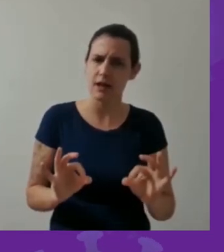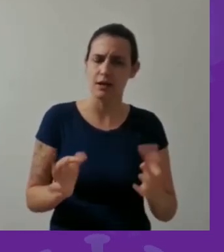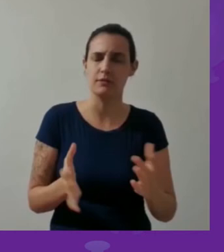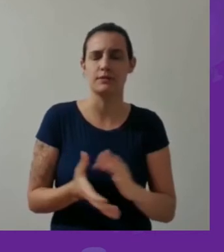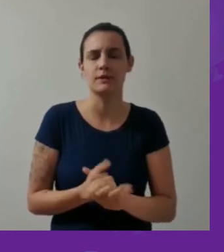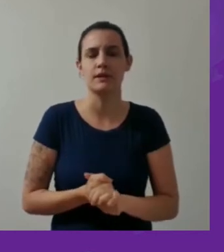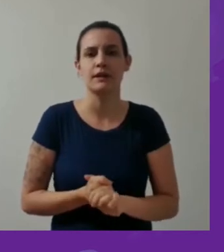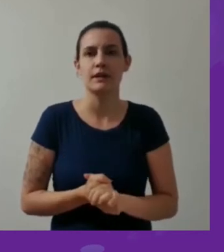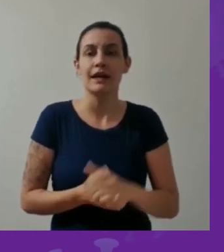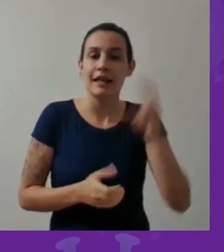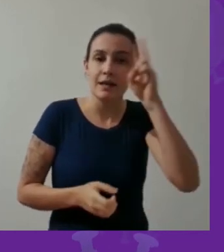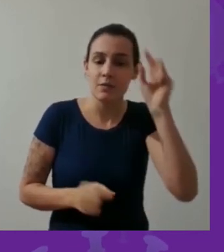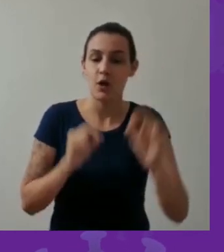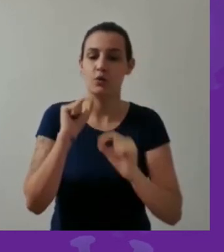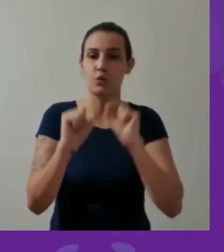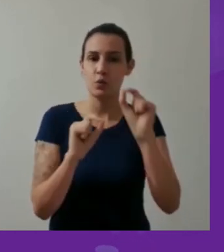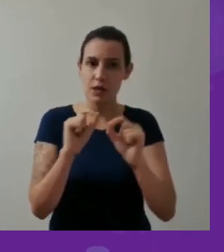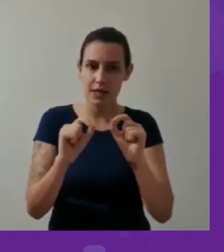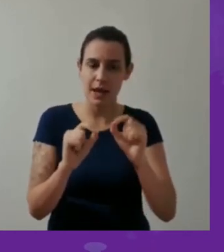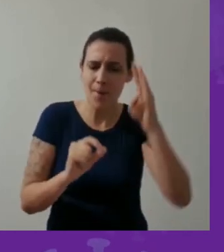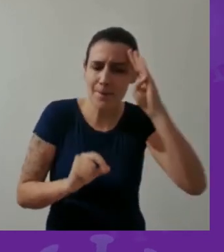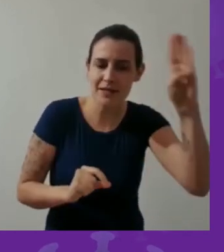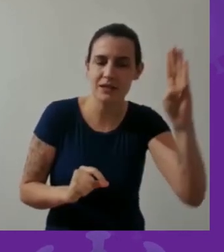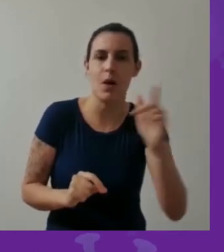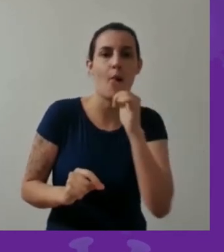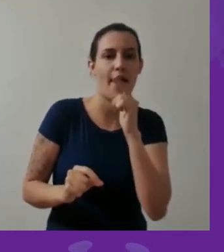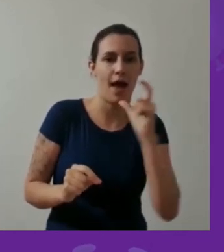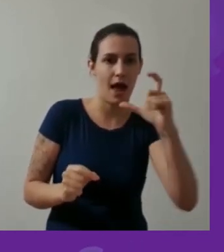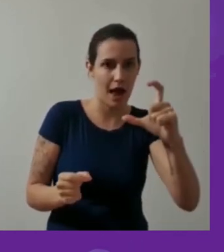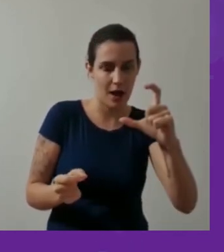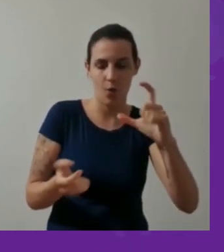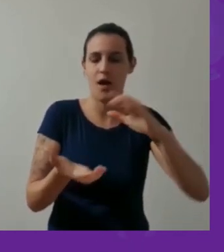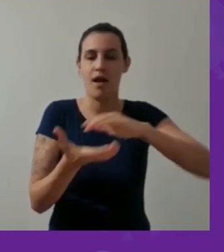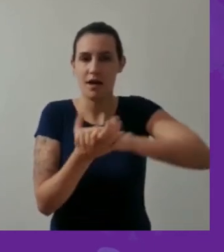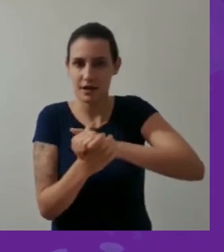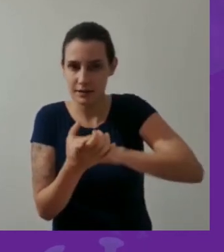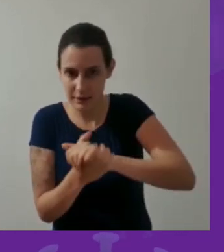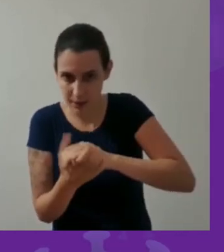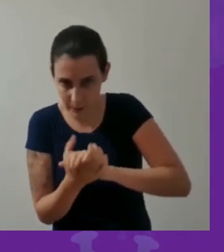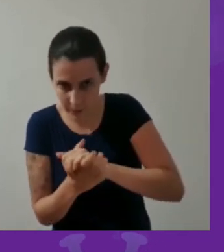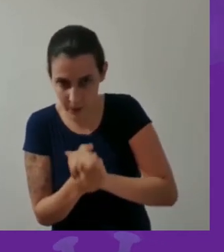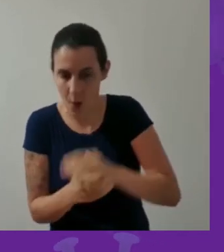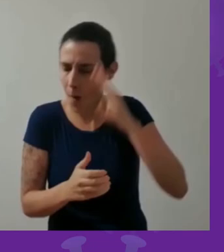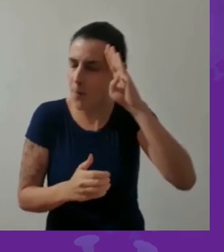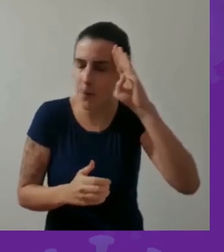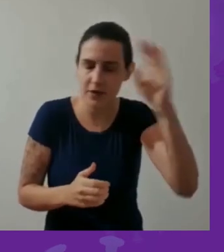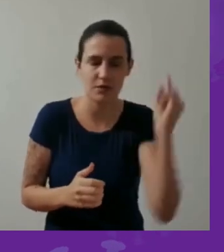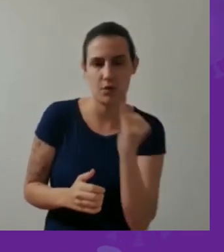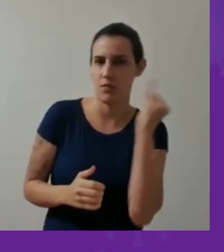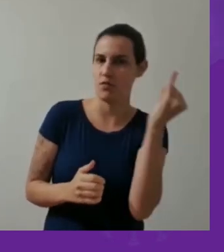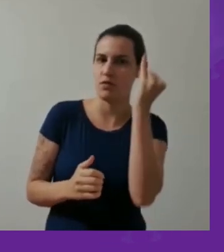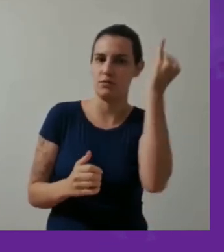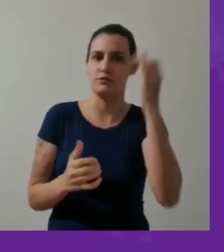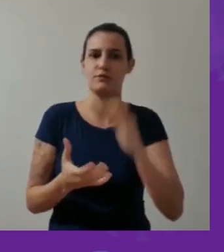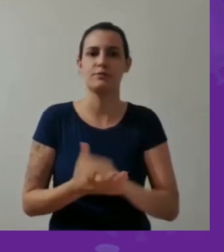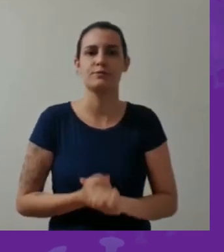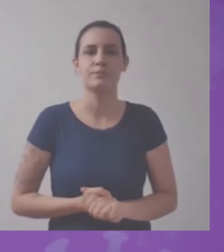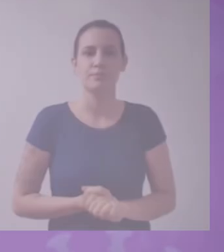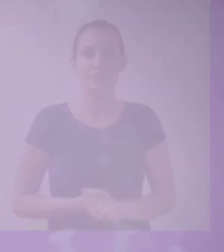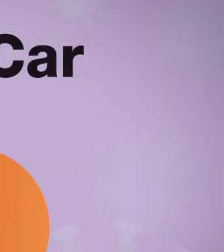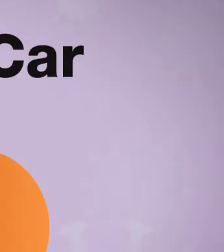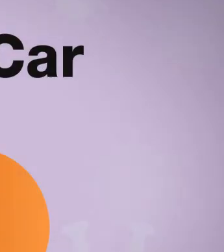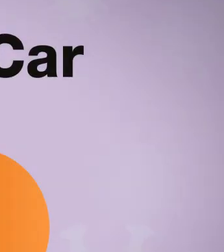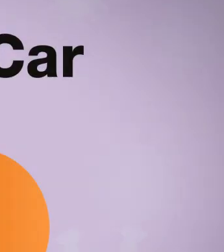também não fica bom não. Mas lembrando de novo, a preferência é água e sabão. Só quando não tiver isso, que a gente aperta o álcool gel. Tchau,